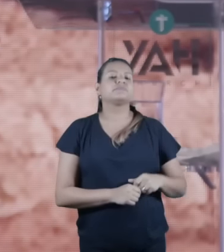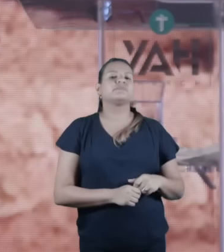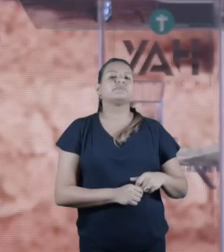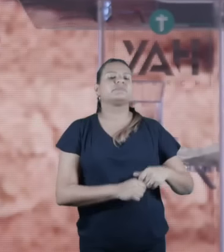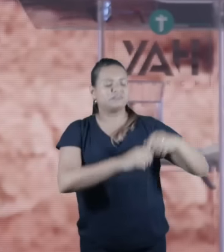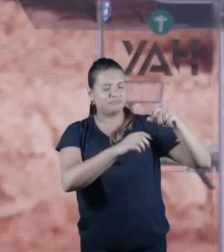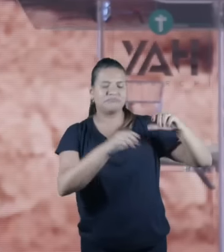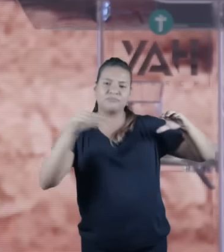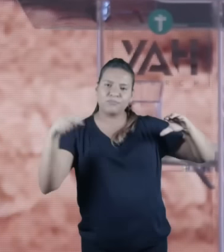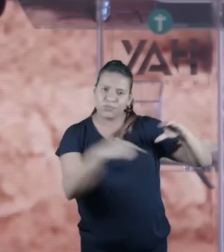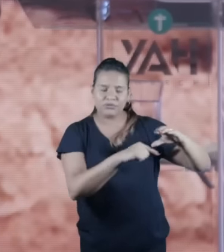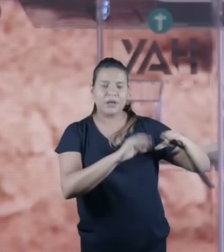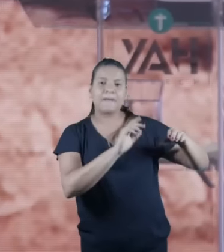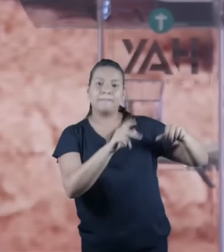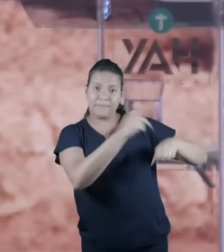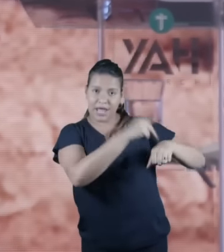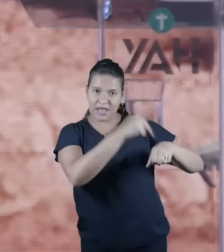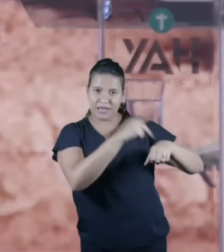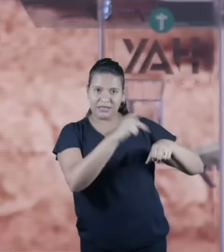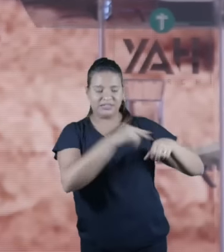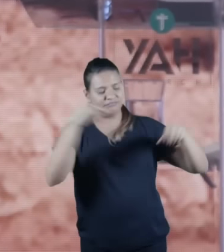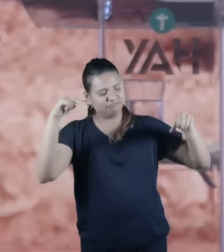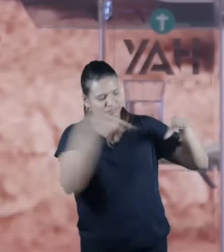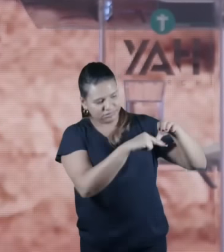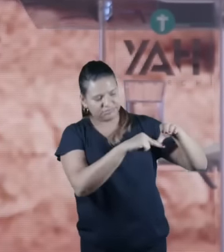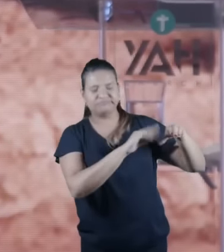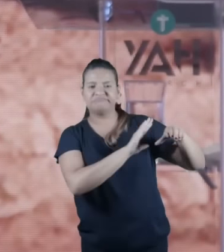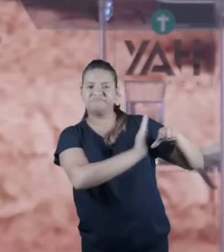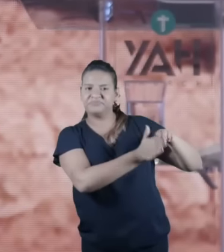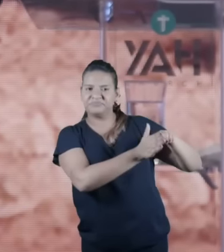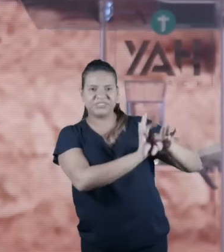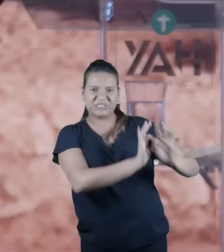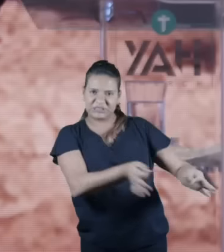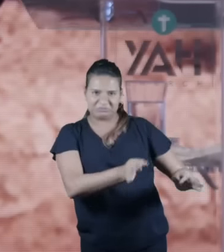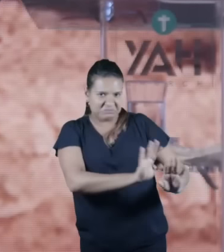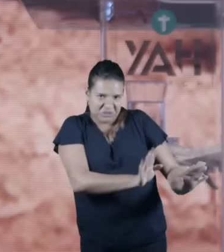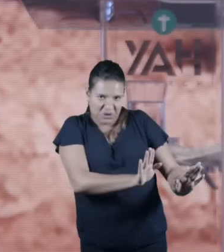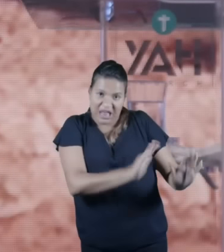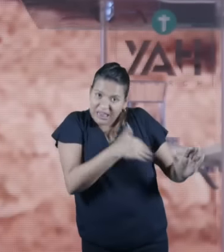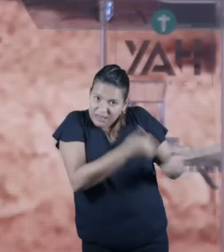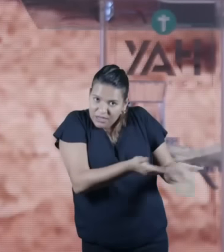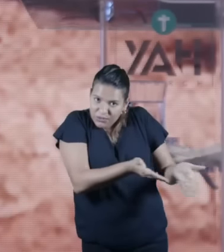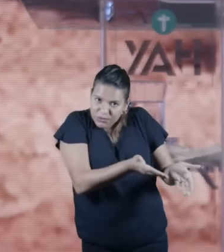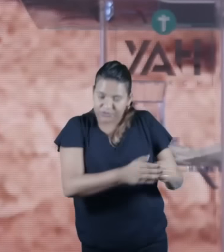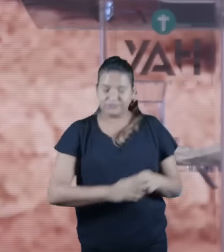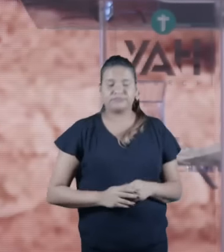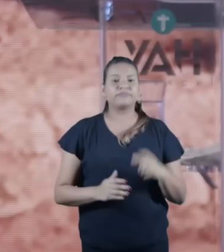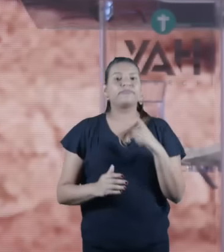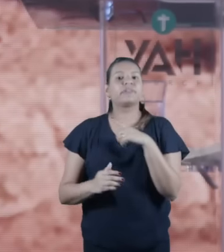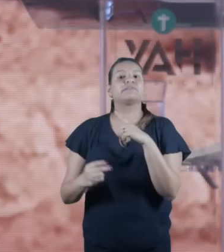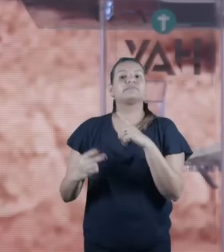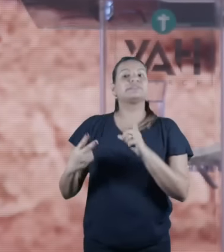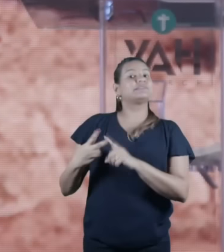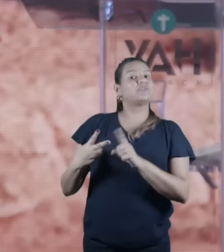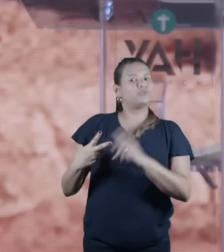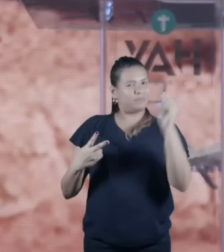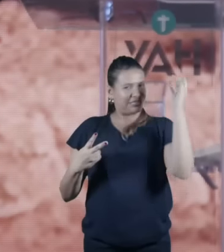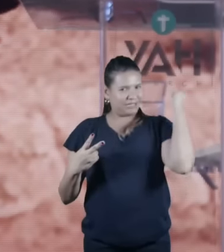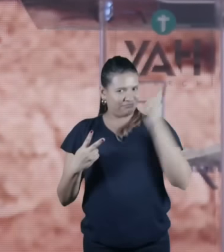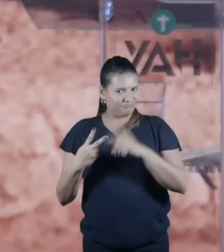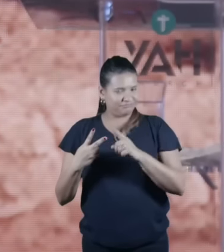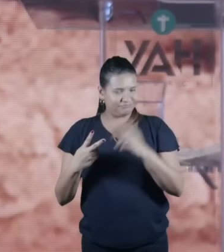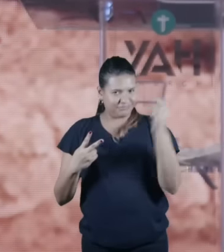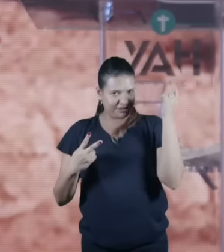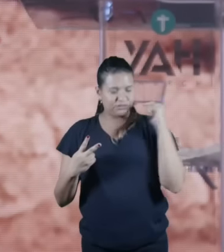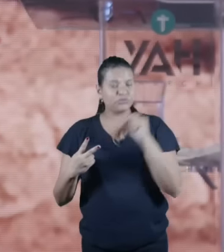isso e é assim que os judeus são sepultados até os dias de hoje a segunda maneira que a gente não faz mais mas que existia nos tempos de Jesus